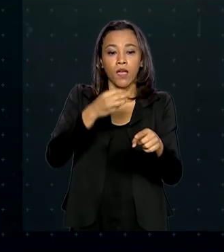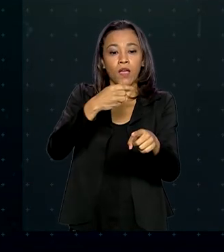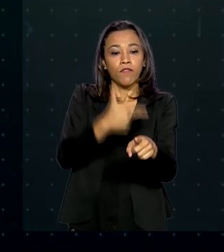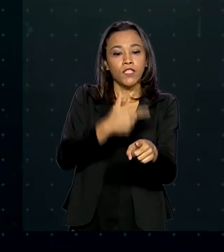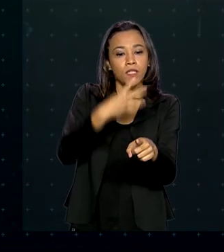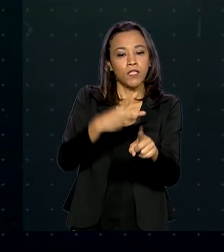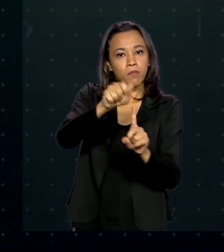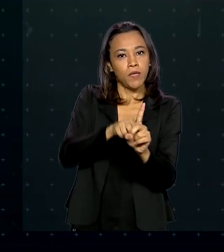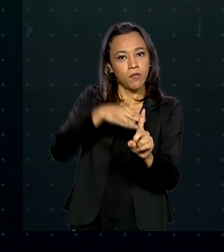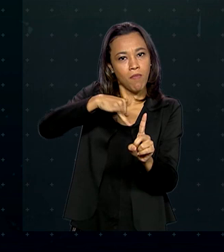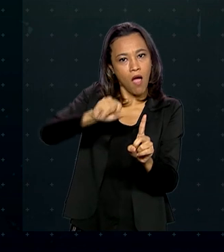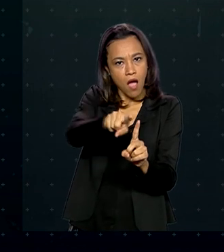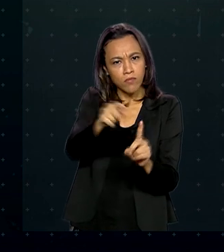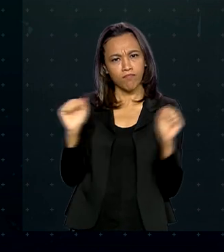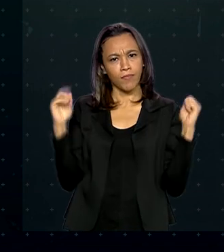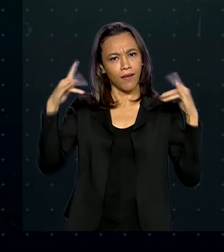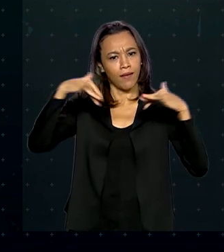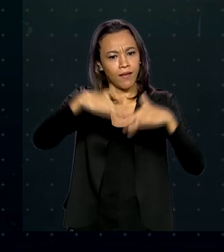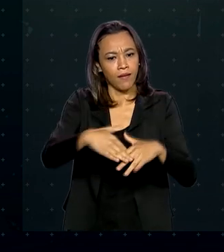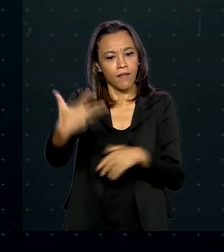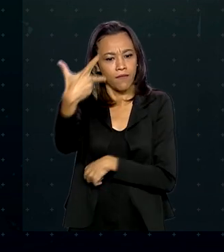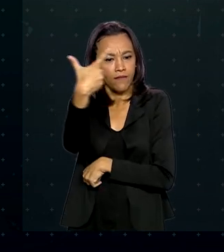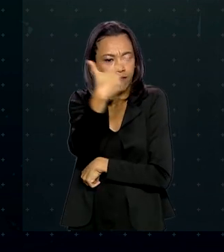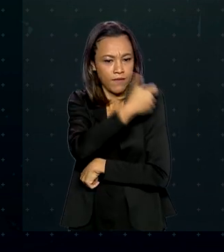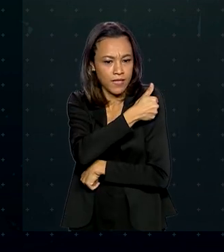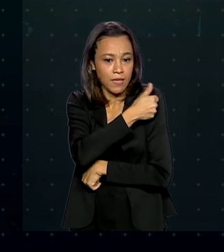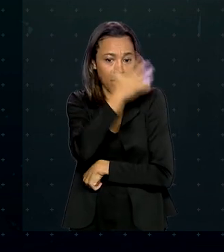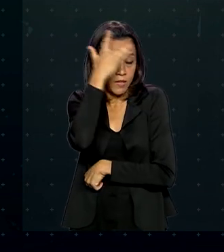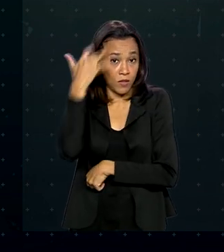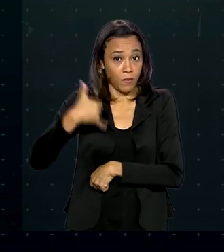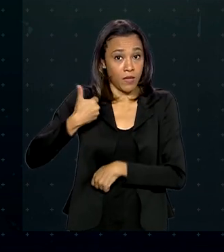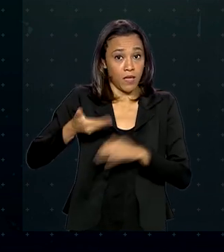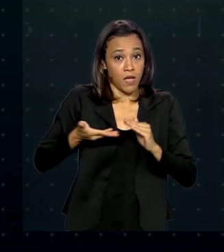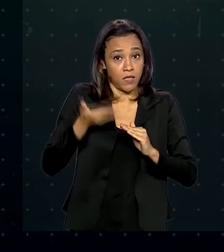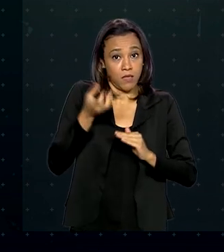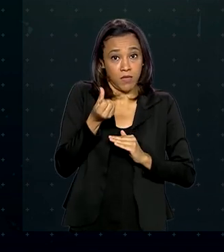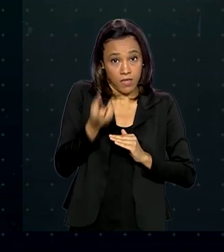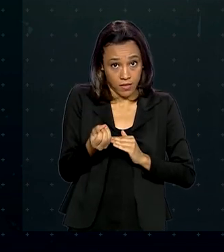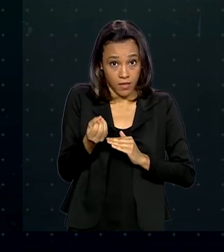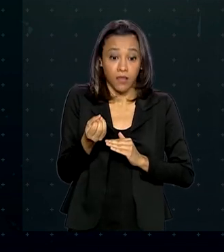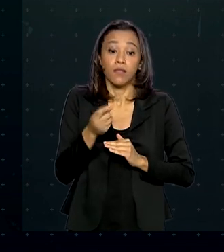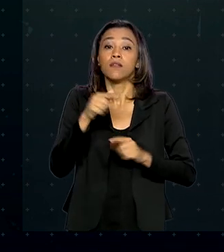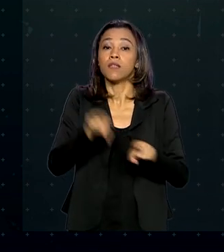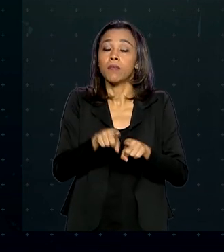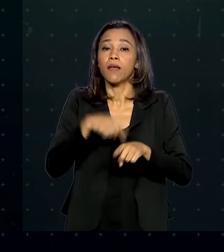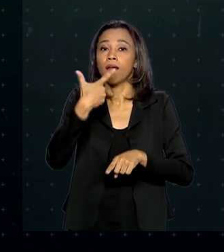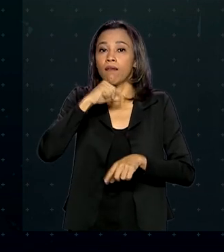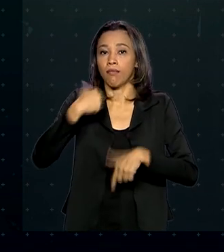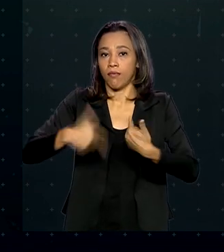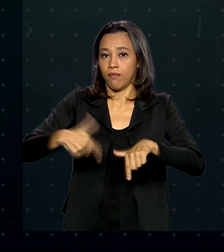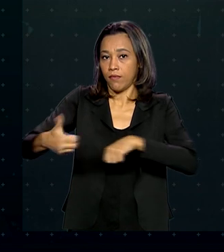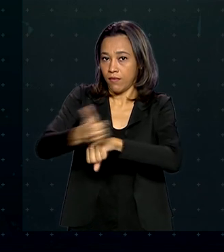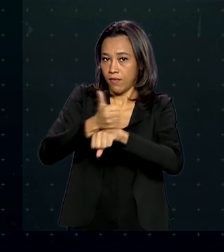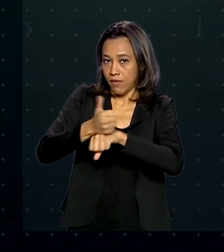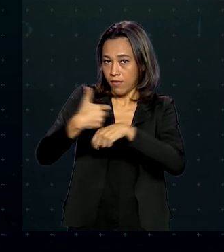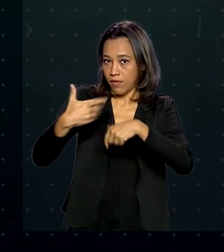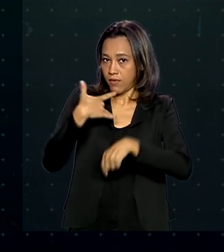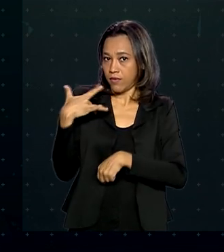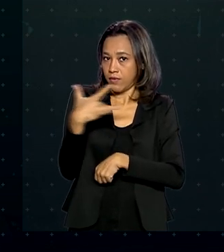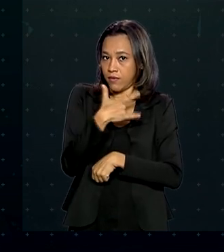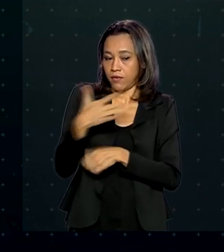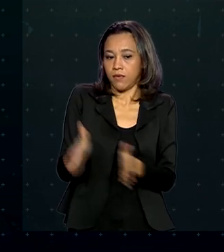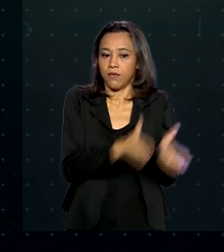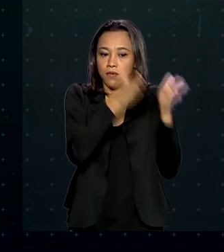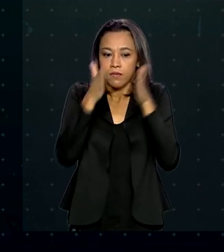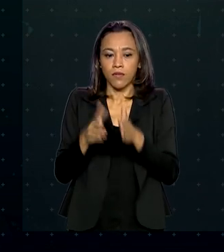março, devem se vacinar pessoas acima de 60 anos e trabalhadores da saúde. Em seguida, a partir